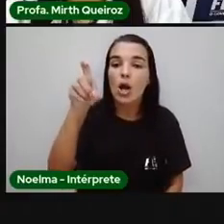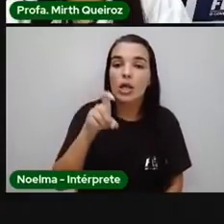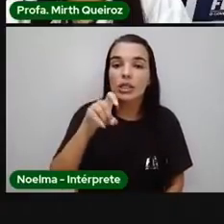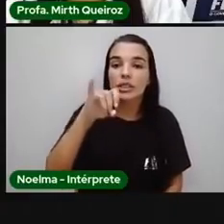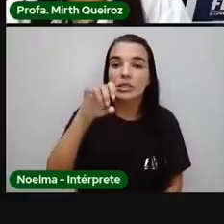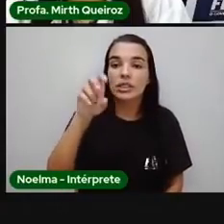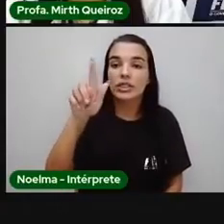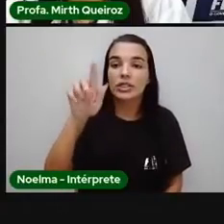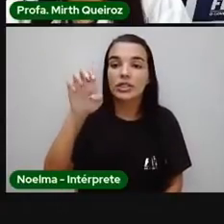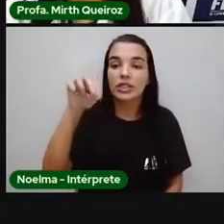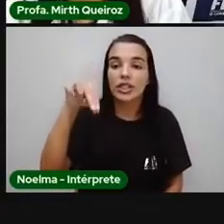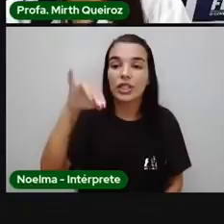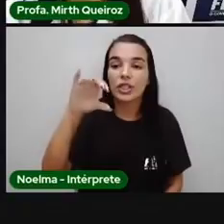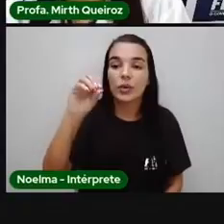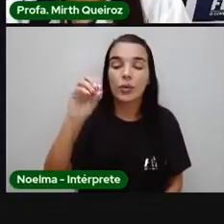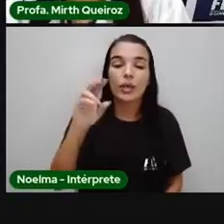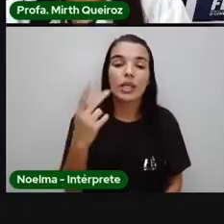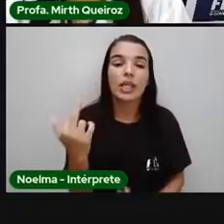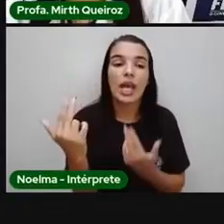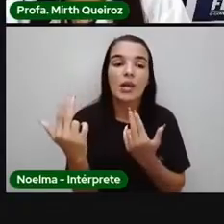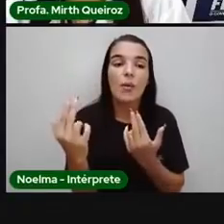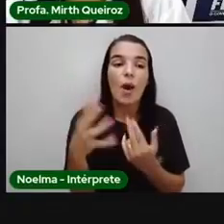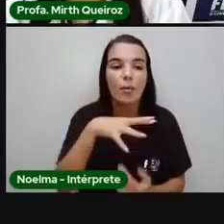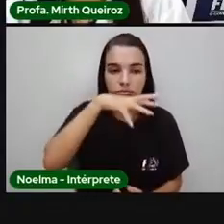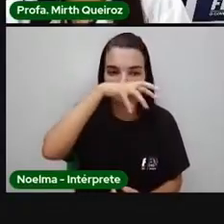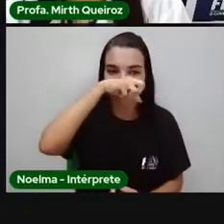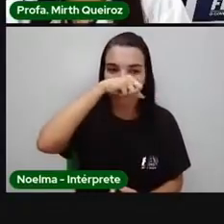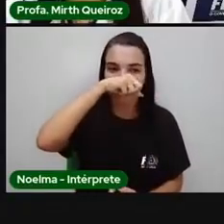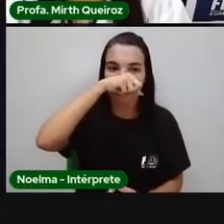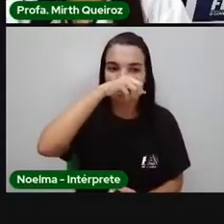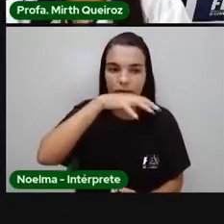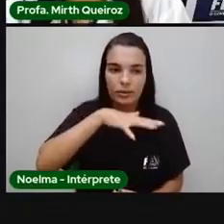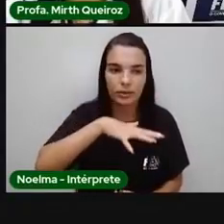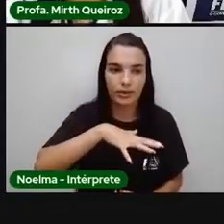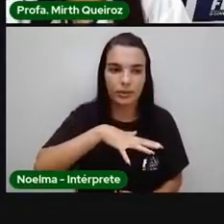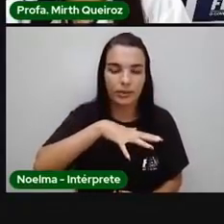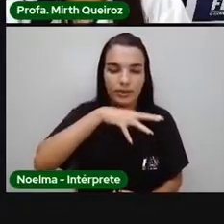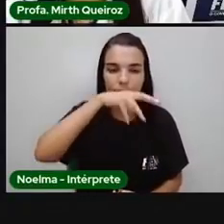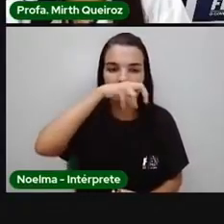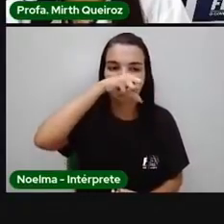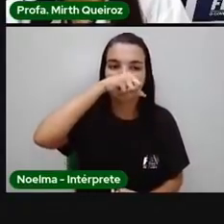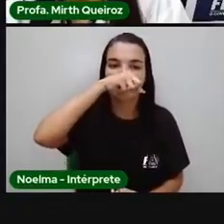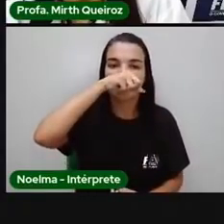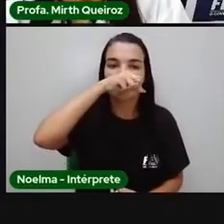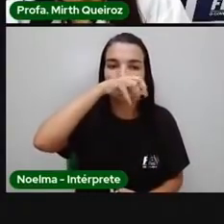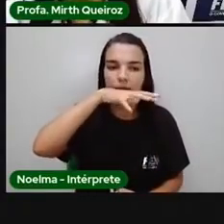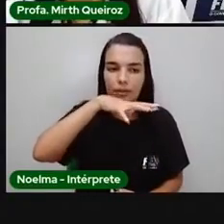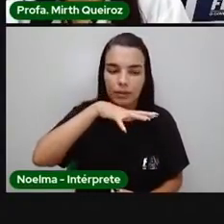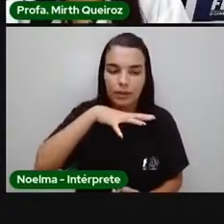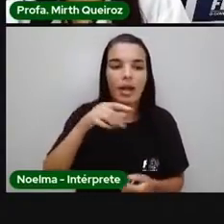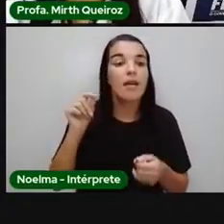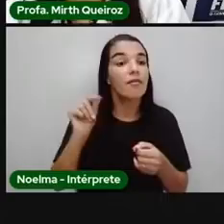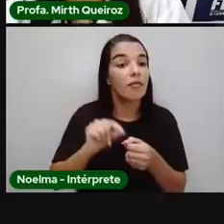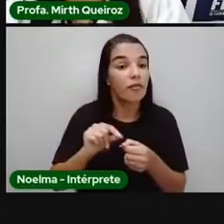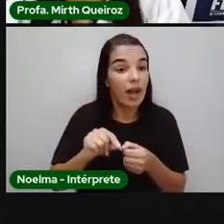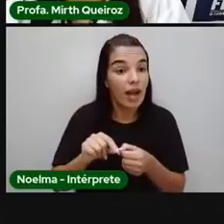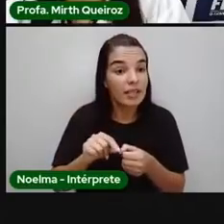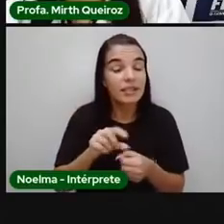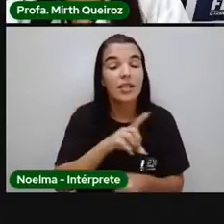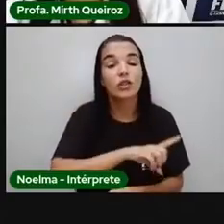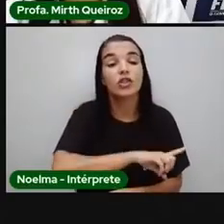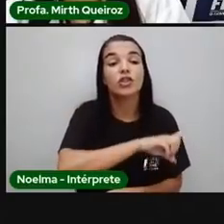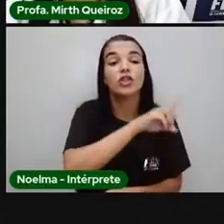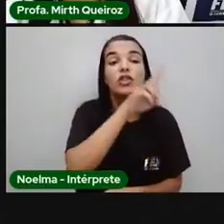tá? Pra gente. E essa produção de oxigênio ocorre durante o dia. Por quê,